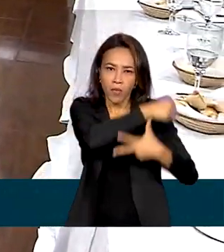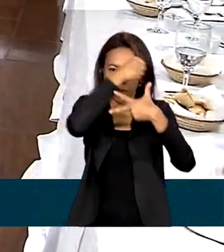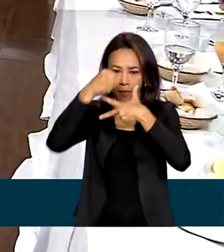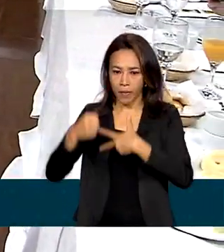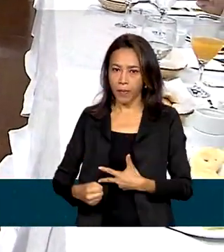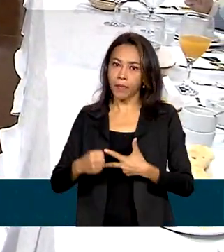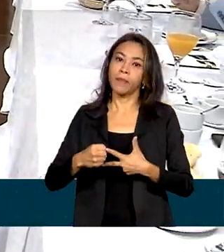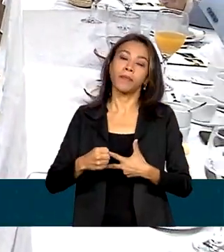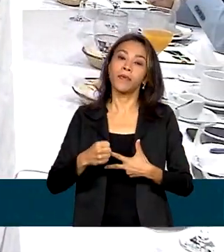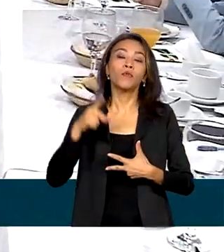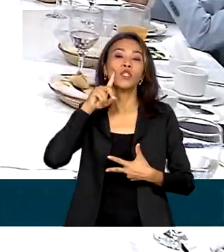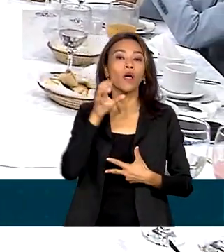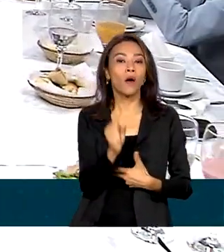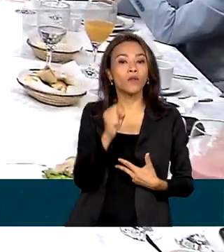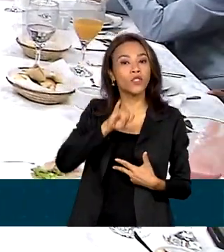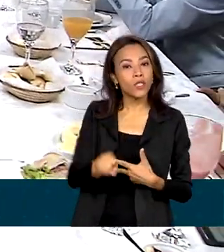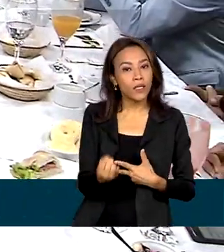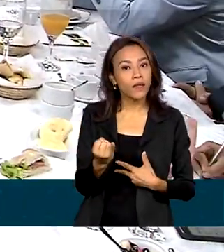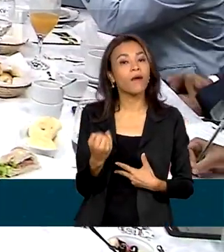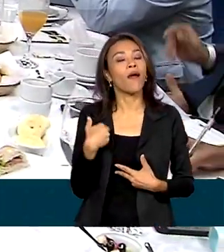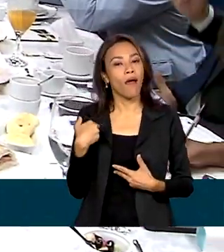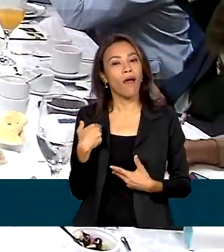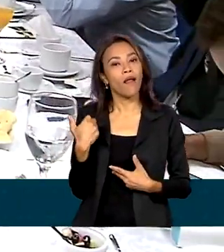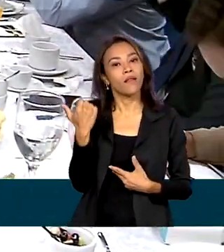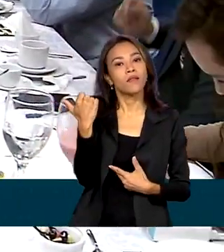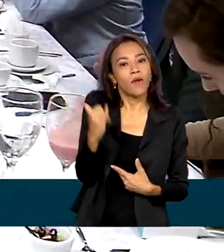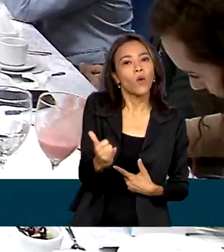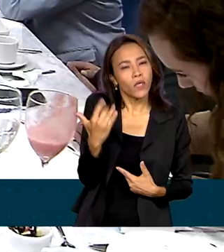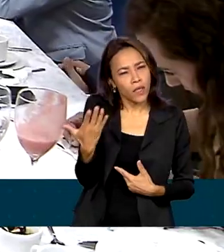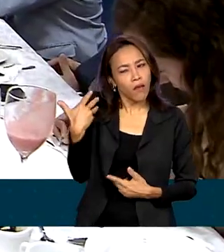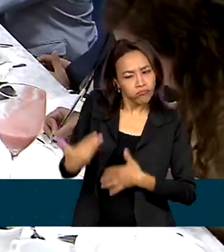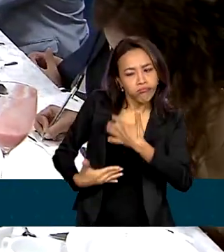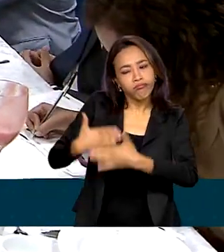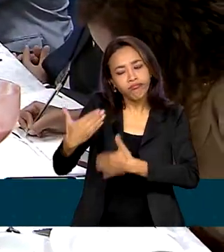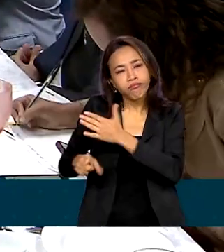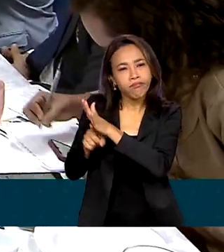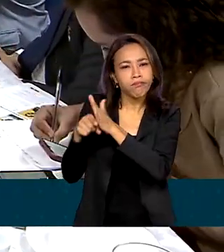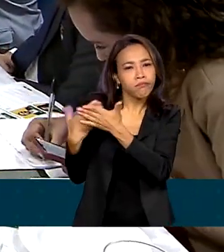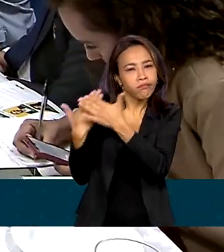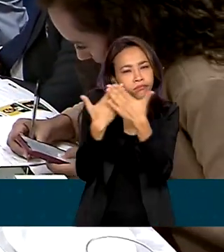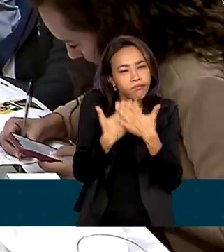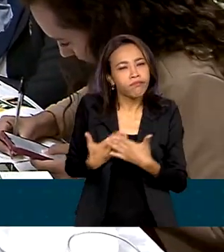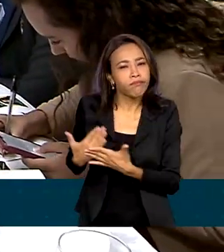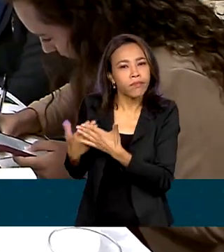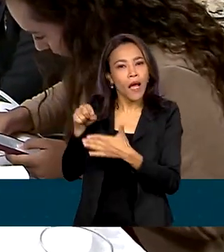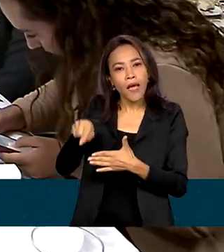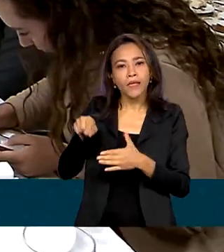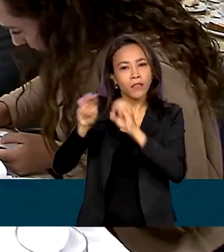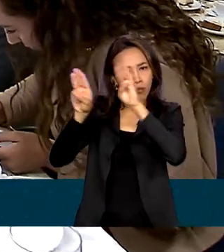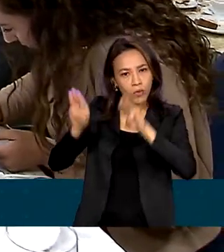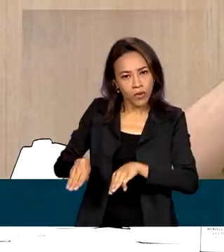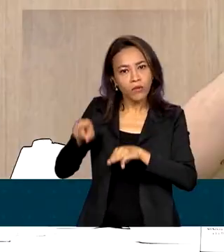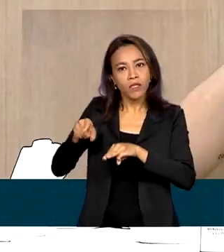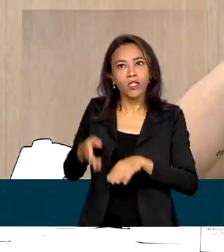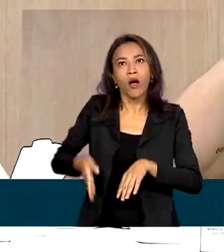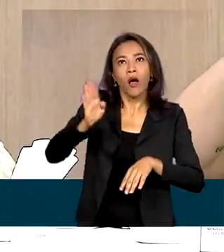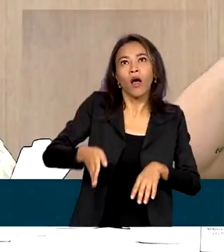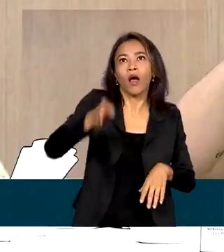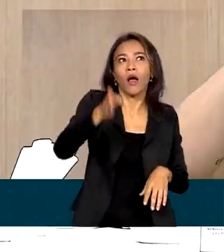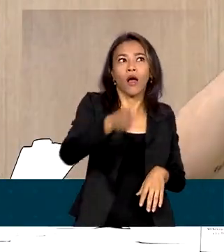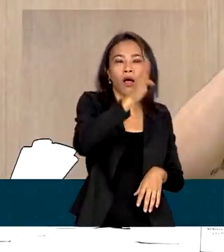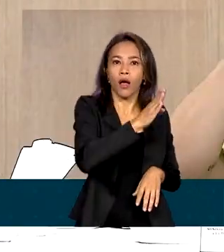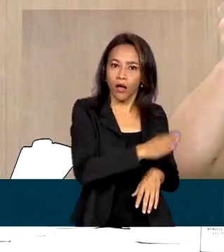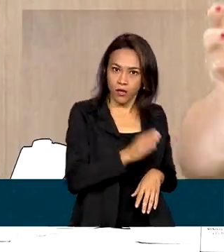Brasília, no dia 8 de janeiro, está em desenvolvimento. A ideia é que ele seja itinerante. A